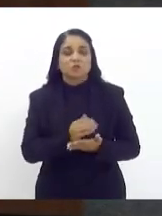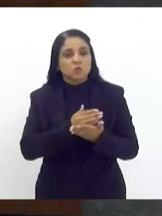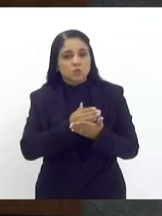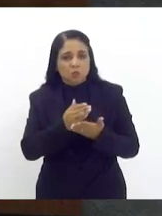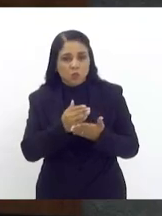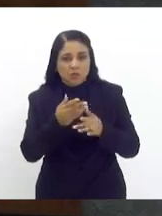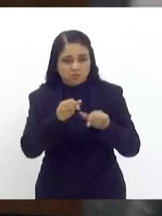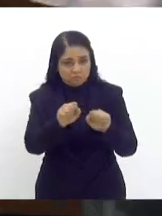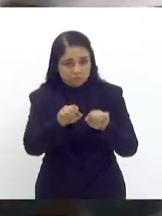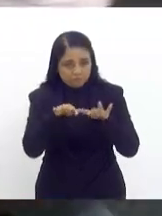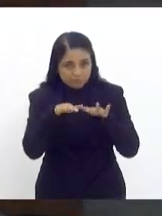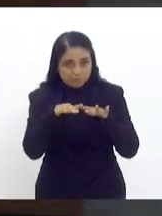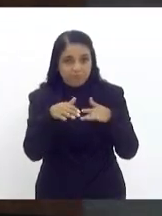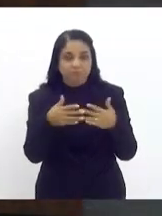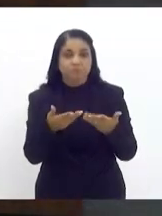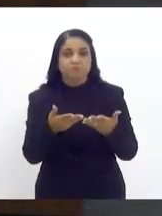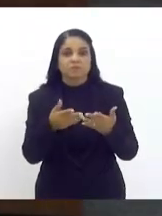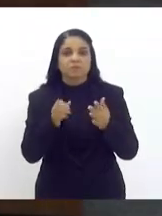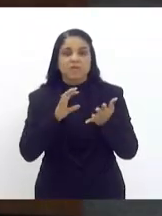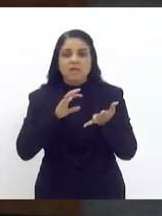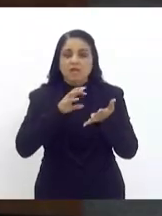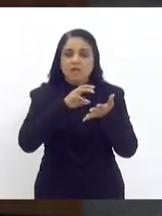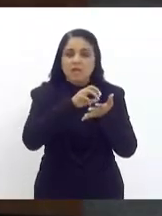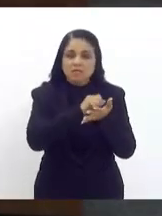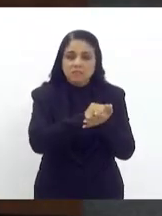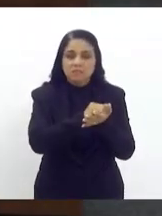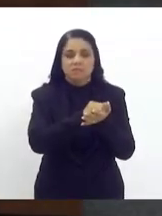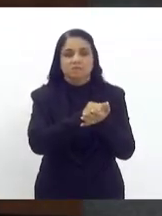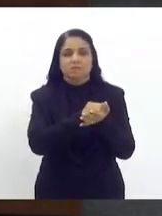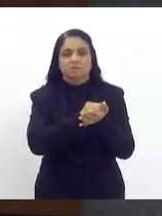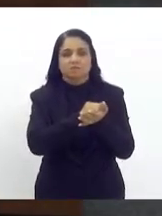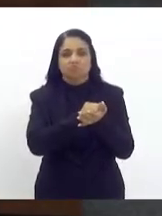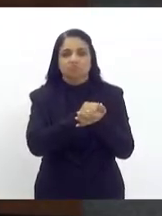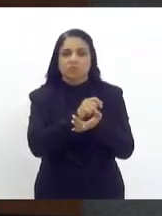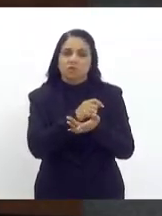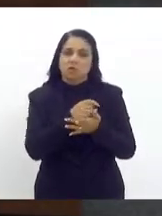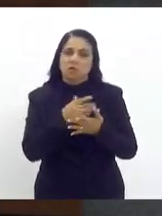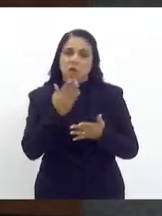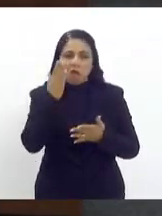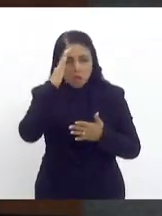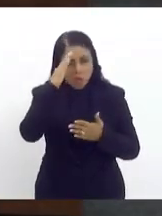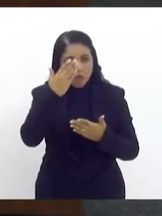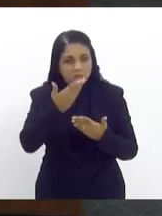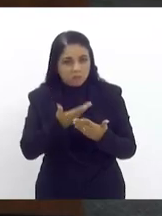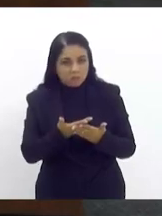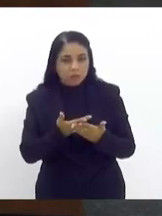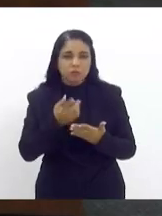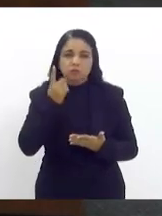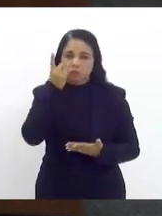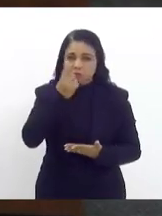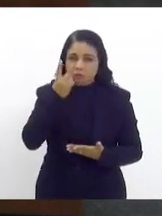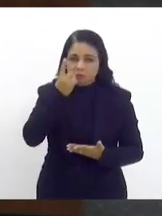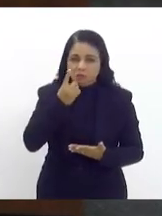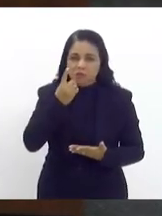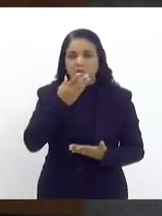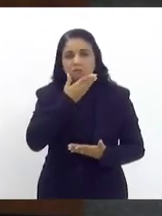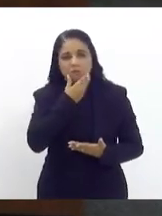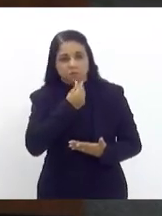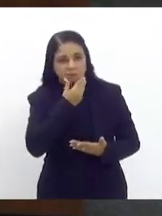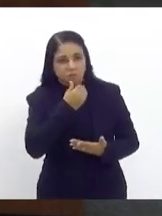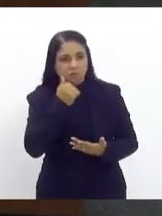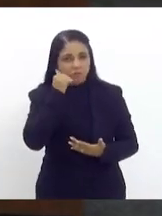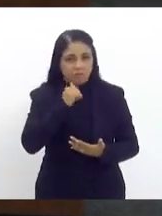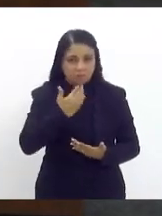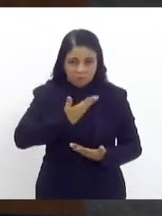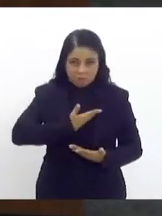para registrar e trazer aqui, acredito que todos os meus pares, as deputadas e deputados já